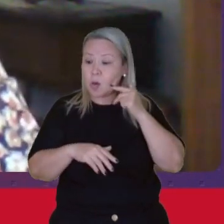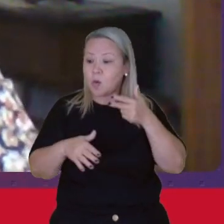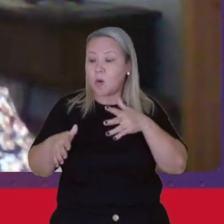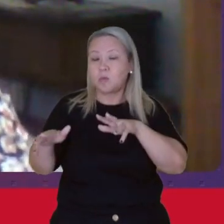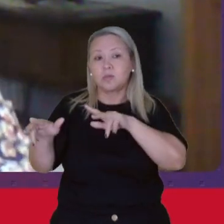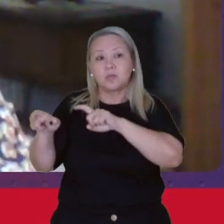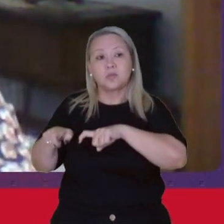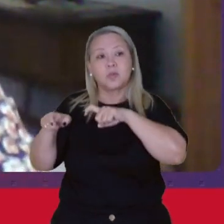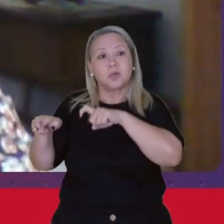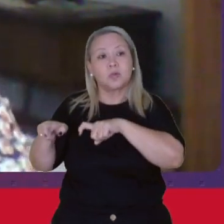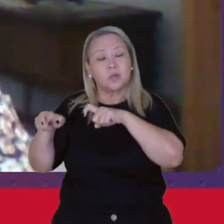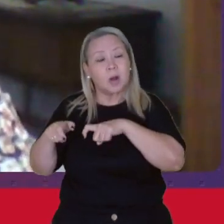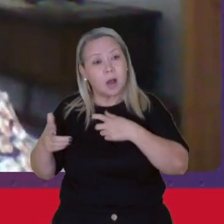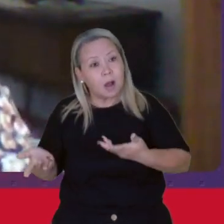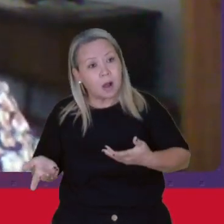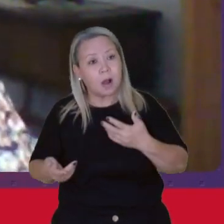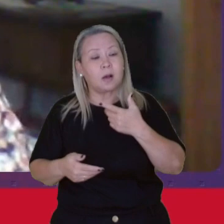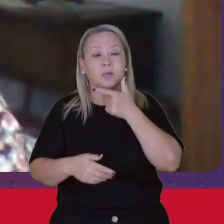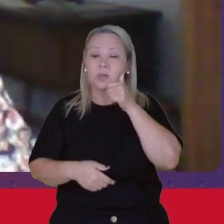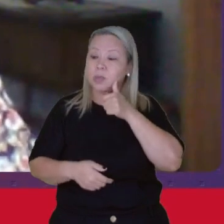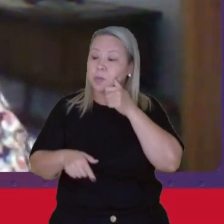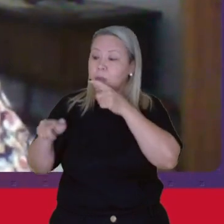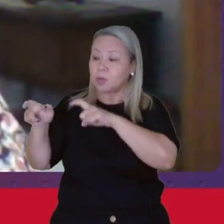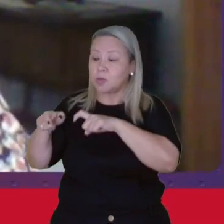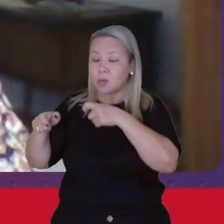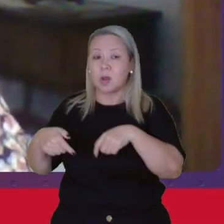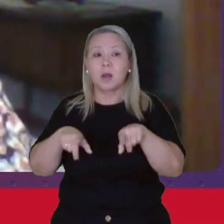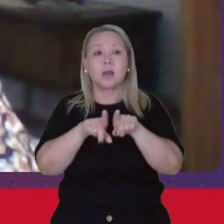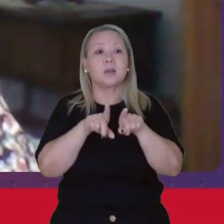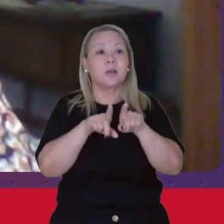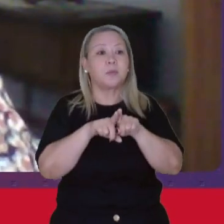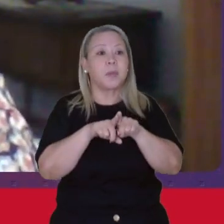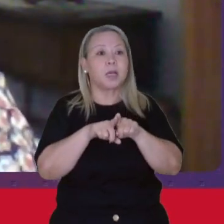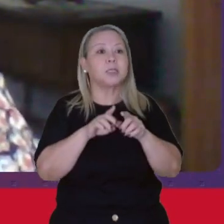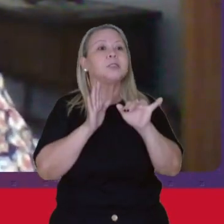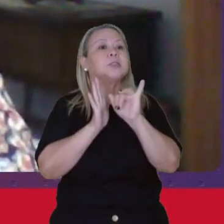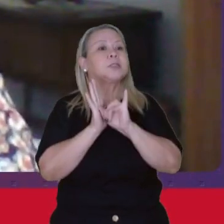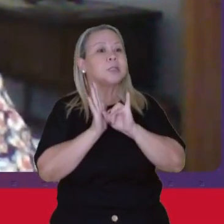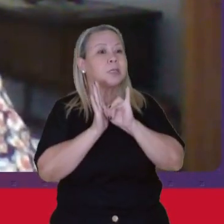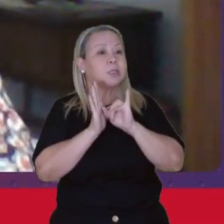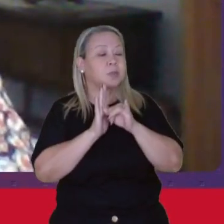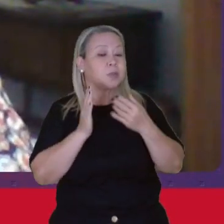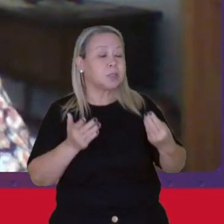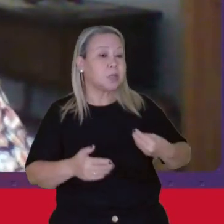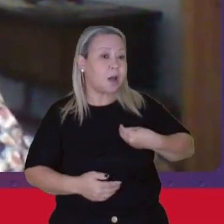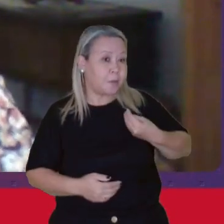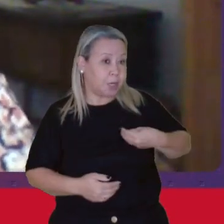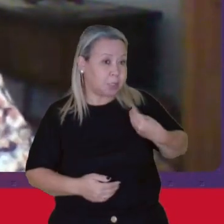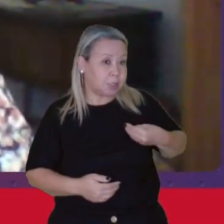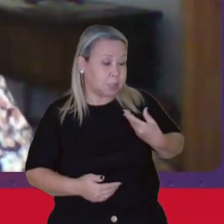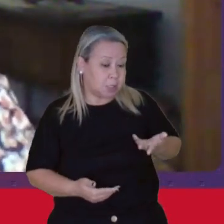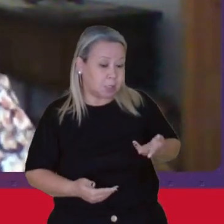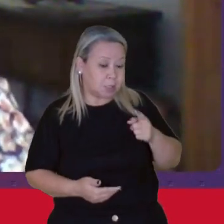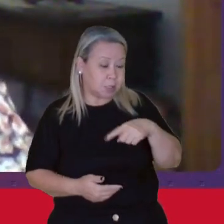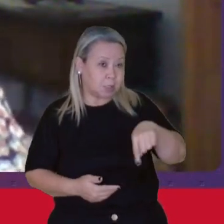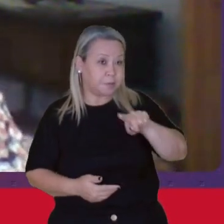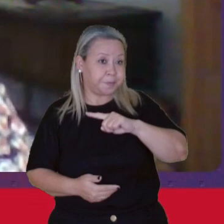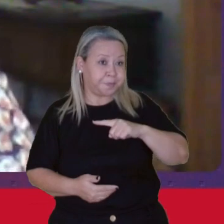trabalhadoras camponesas, as trabalhadoras rurais Mas também se identifica essa presença dessa